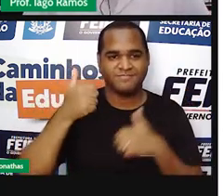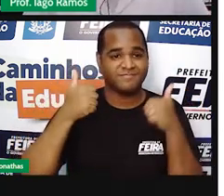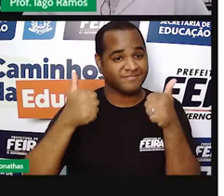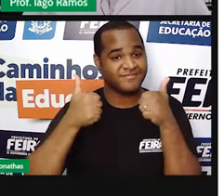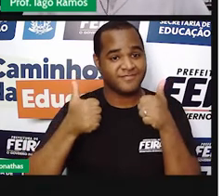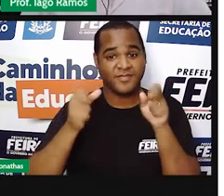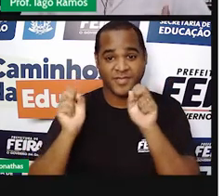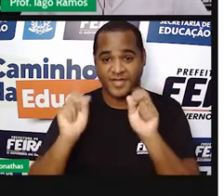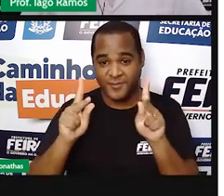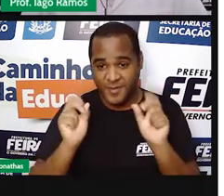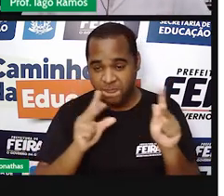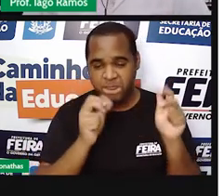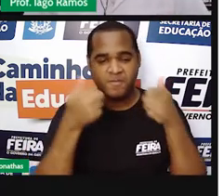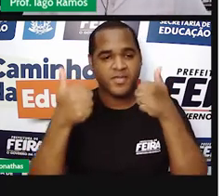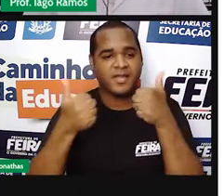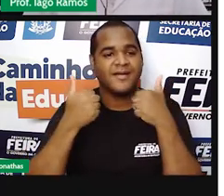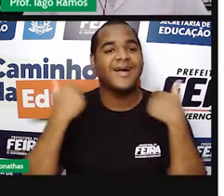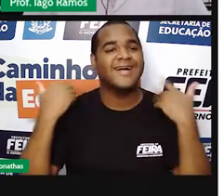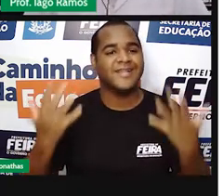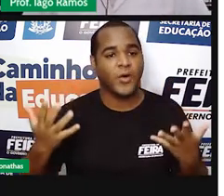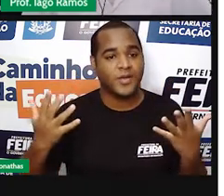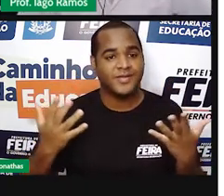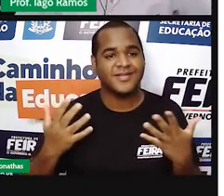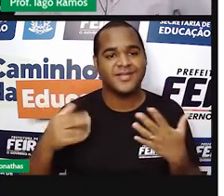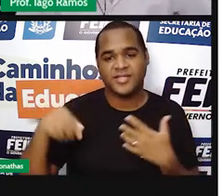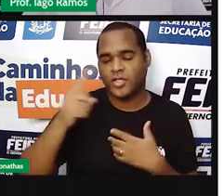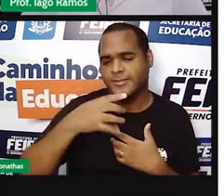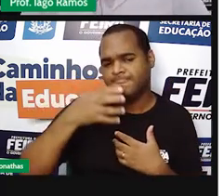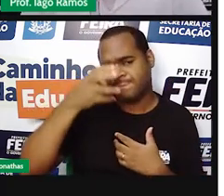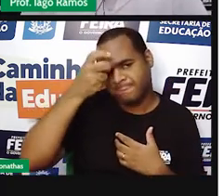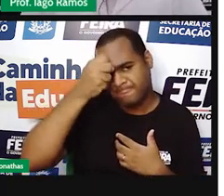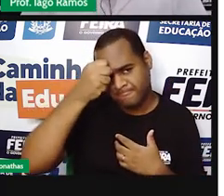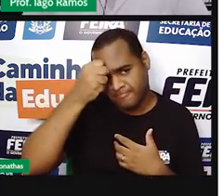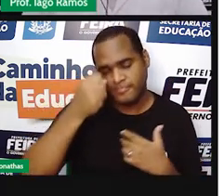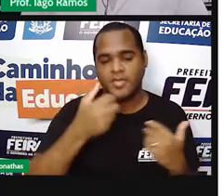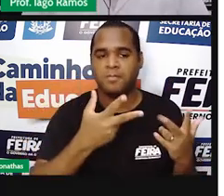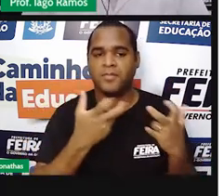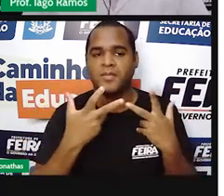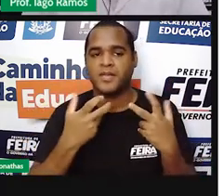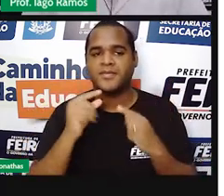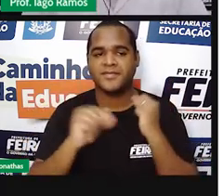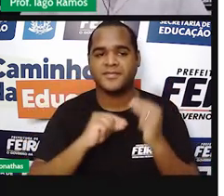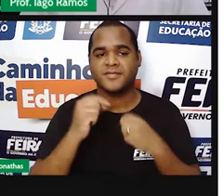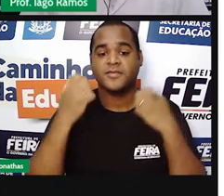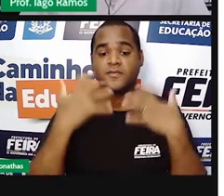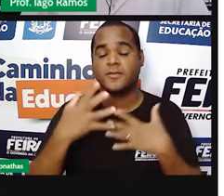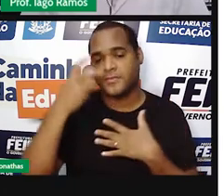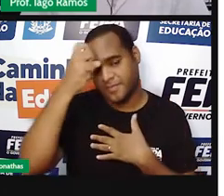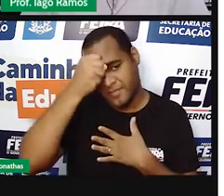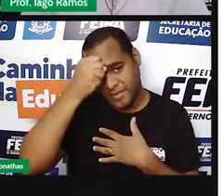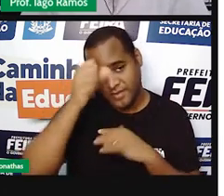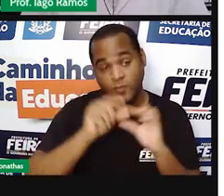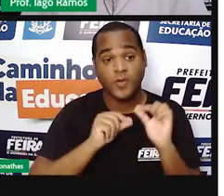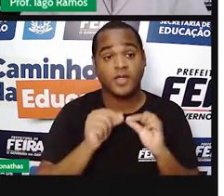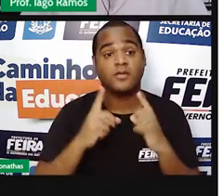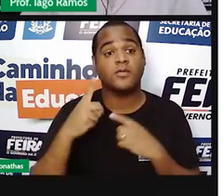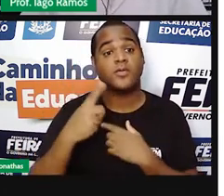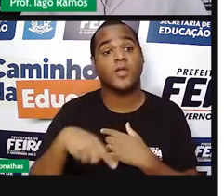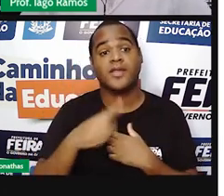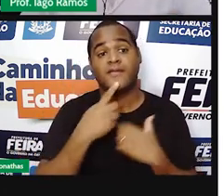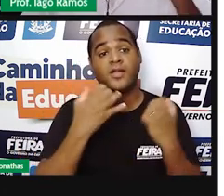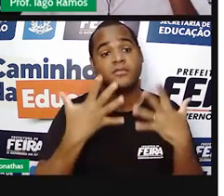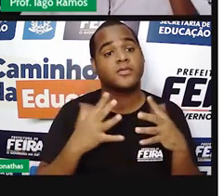Valeu? Bom, e o que é que a gente vai buscar aprender nessa aula? A gente vai falar